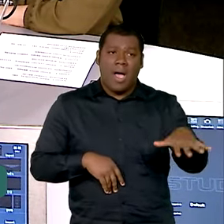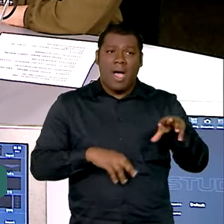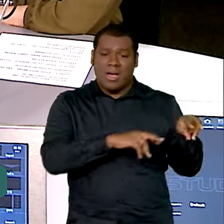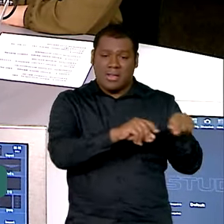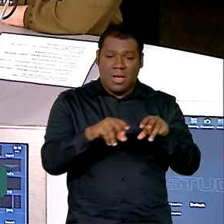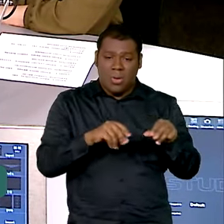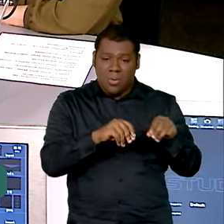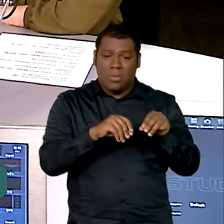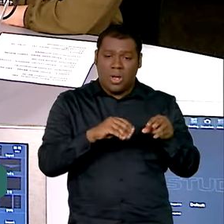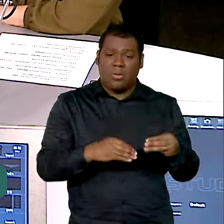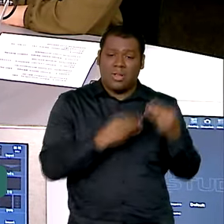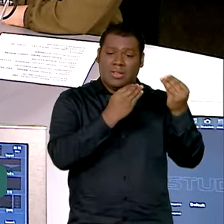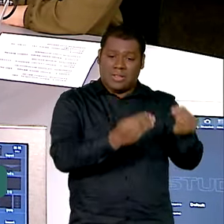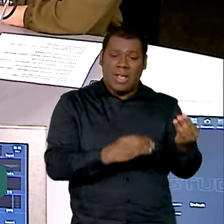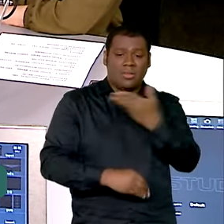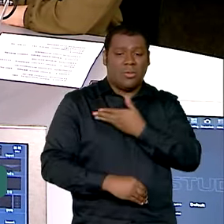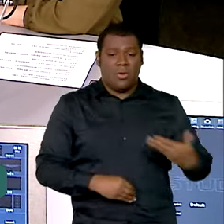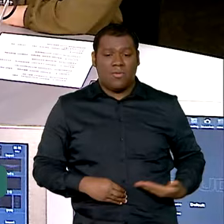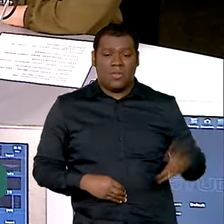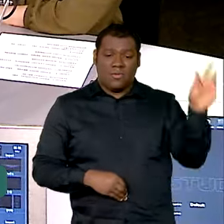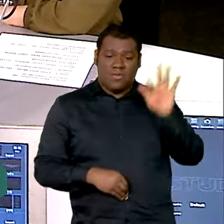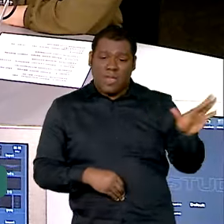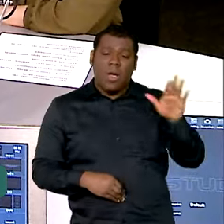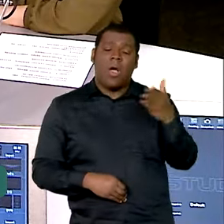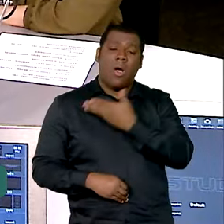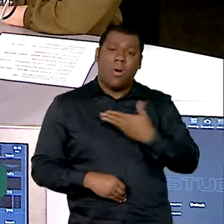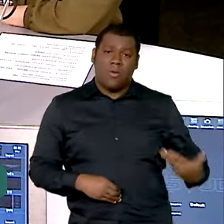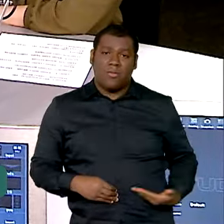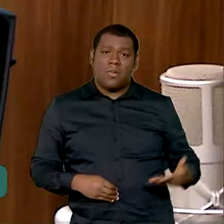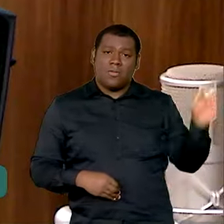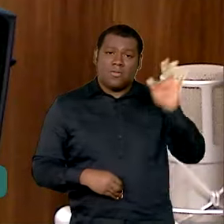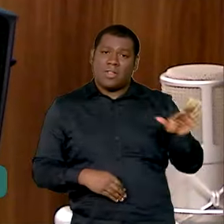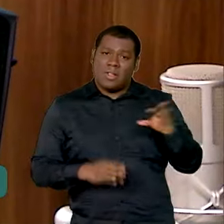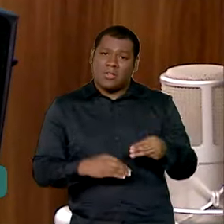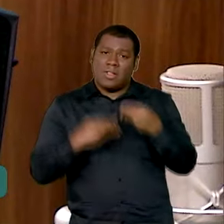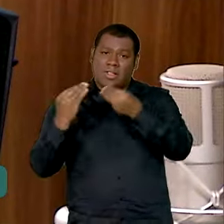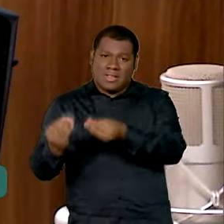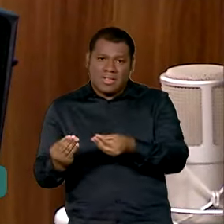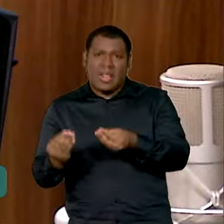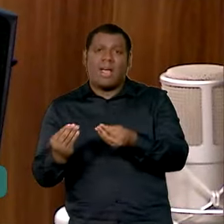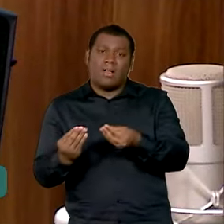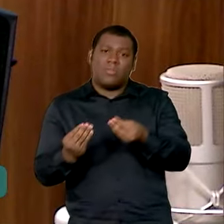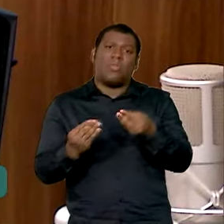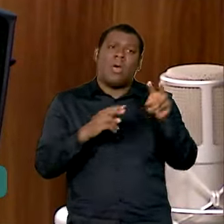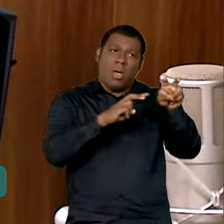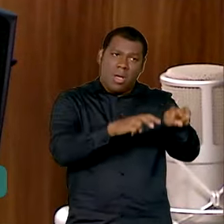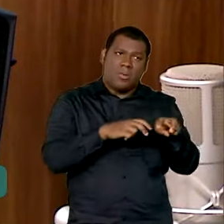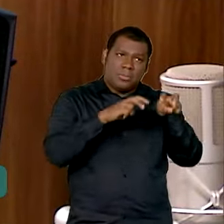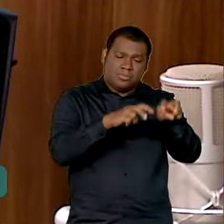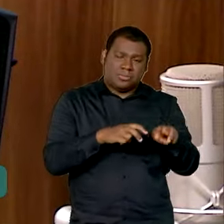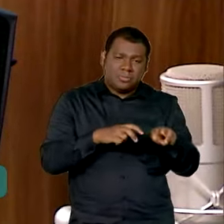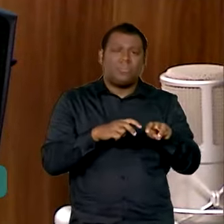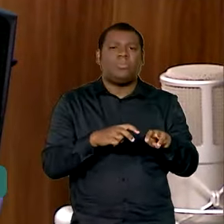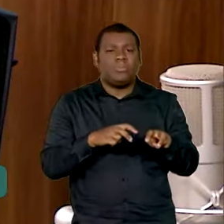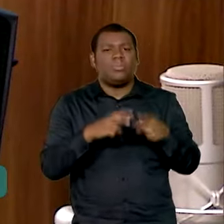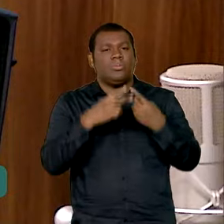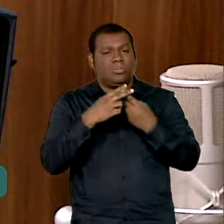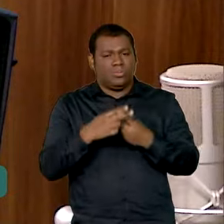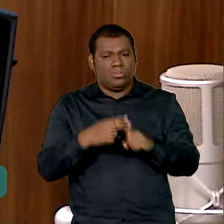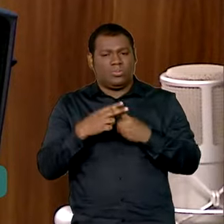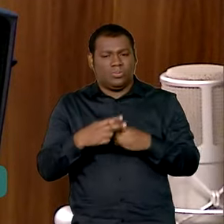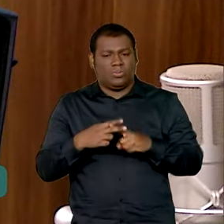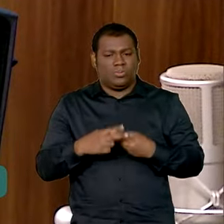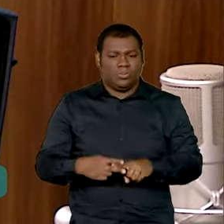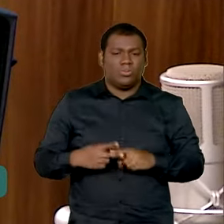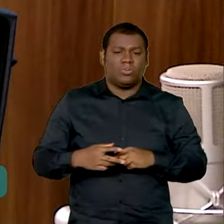Governo Federal e o Governo Federal transfira esse patrimônio para fim de reforma agrária e desconte nos dividendos que o Banco tem que pagar ao